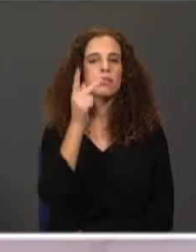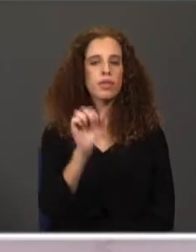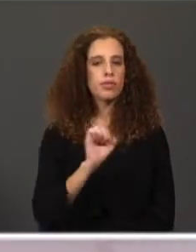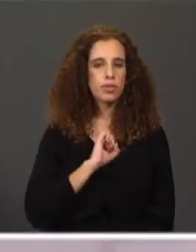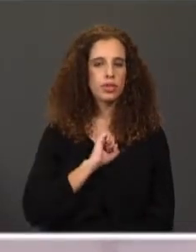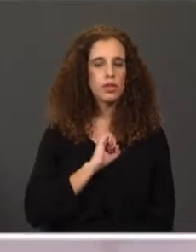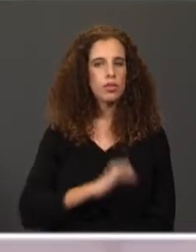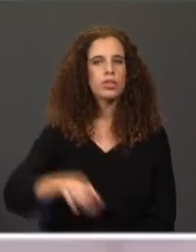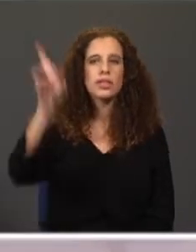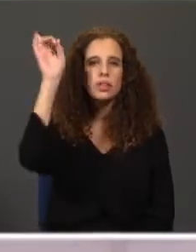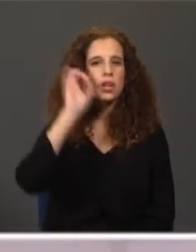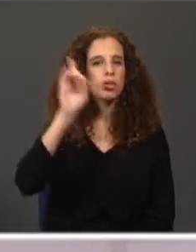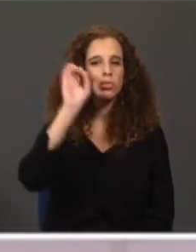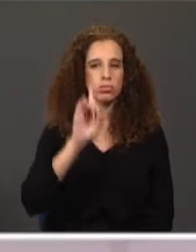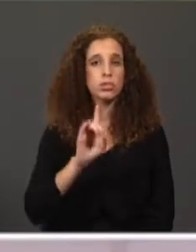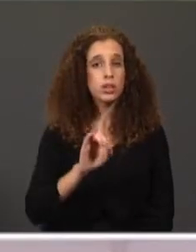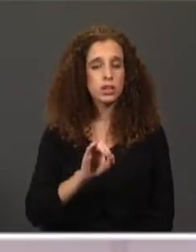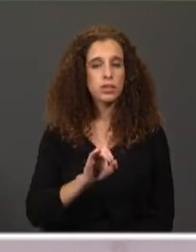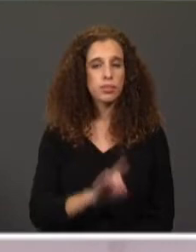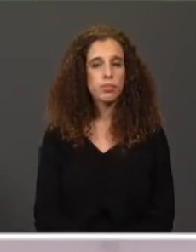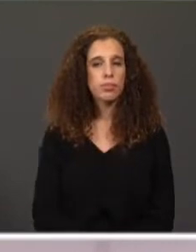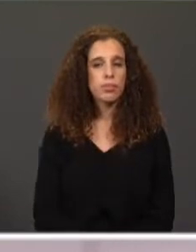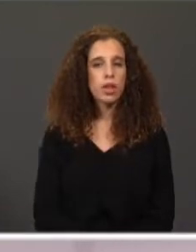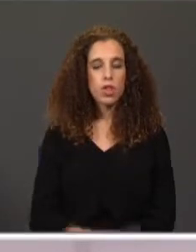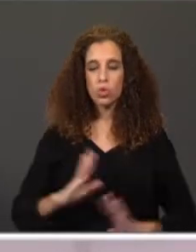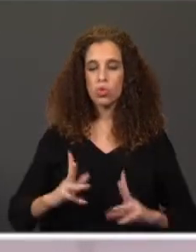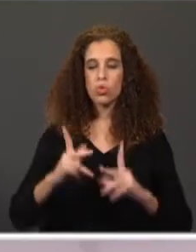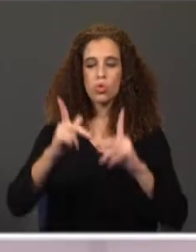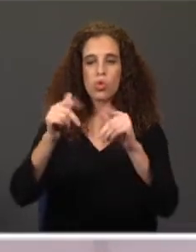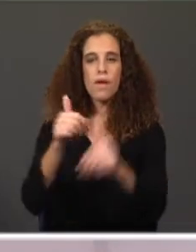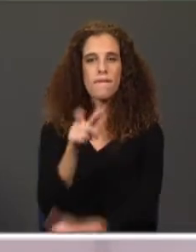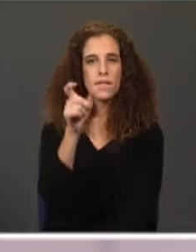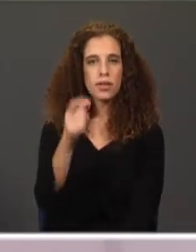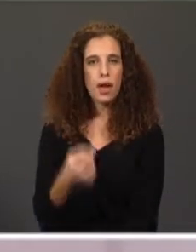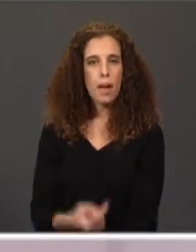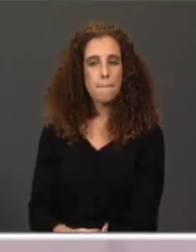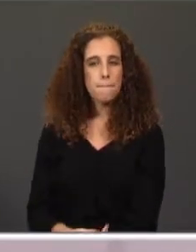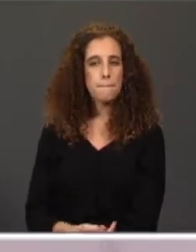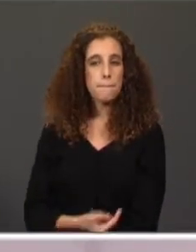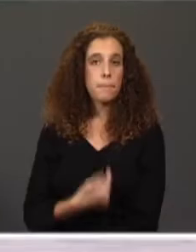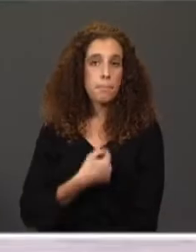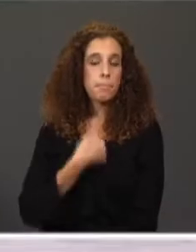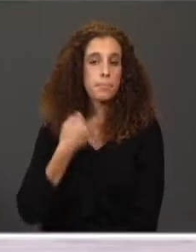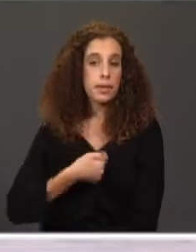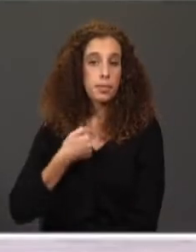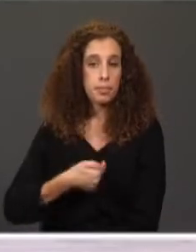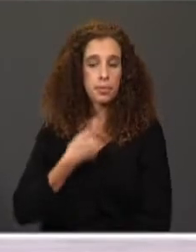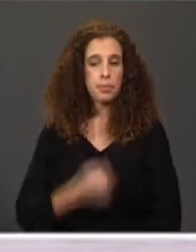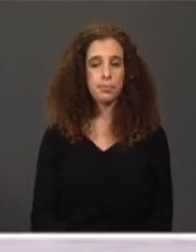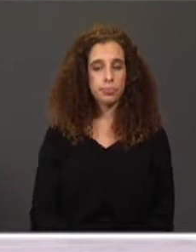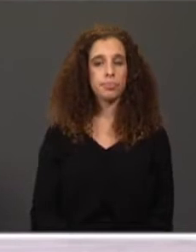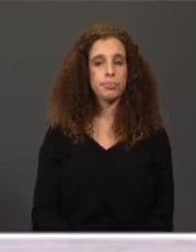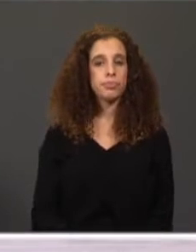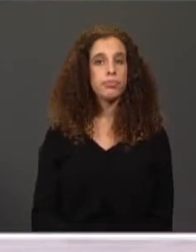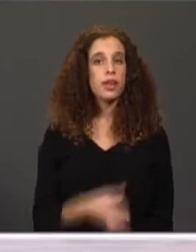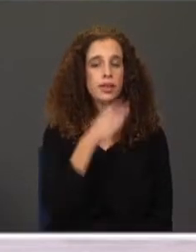teve uma importância fulcral no desenvolvimento da personalidade de António Lobo Antunes e naquilo em que ele se tornou. Tenho que referir ainda que